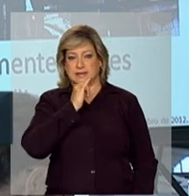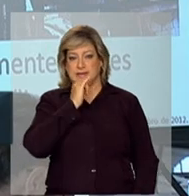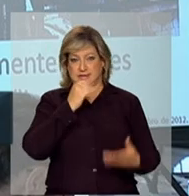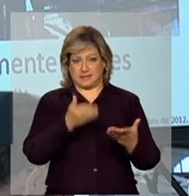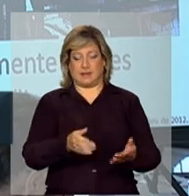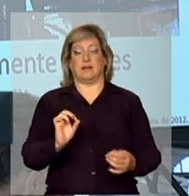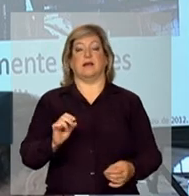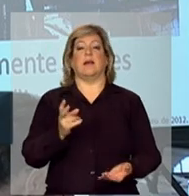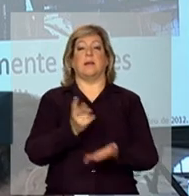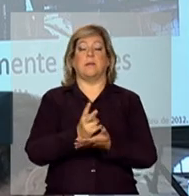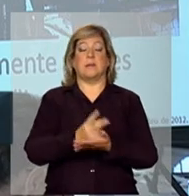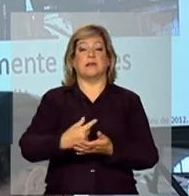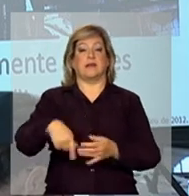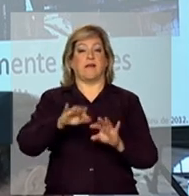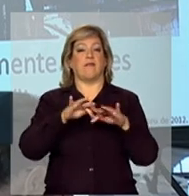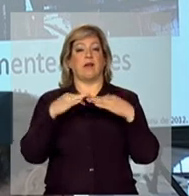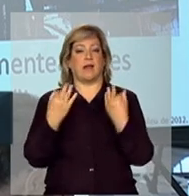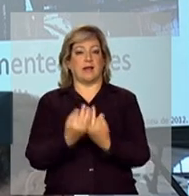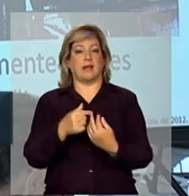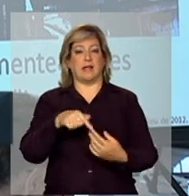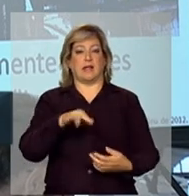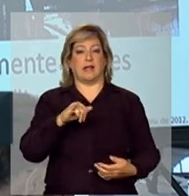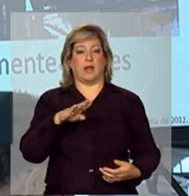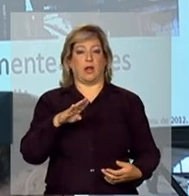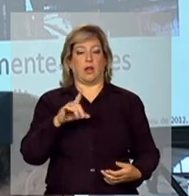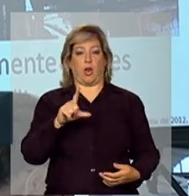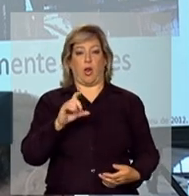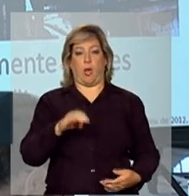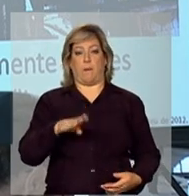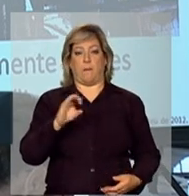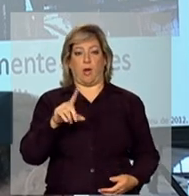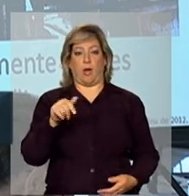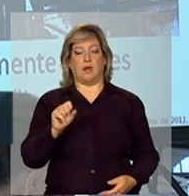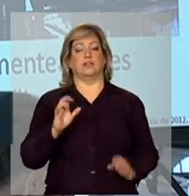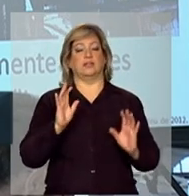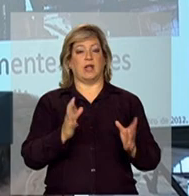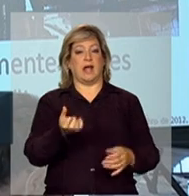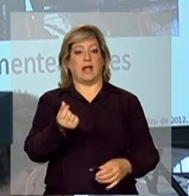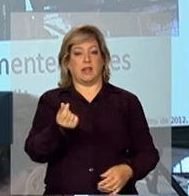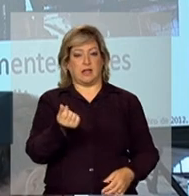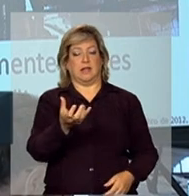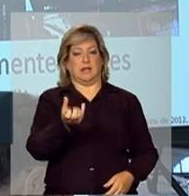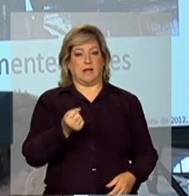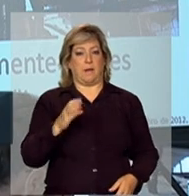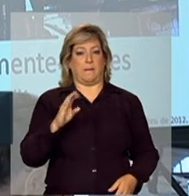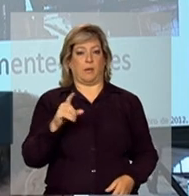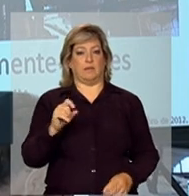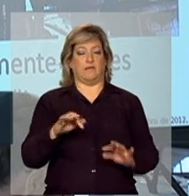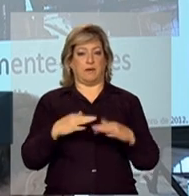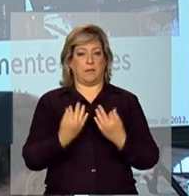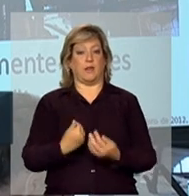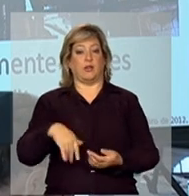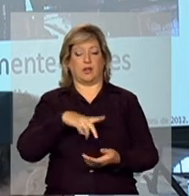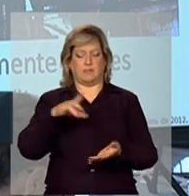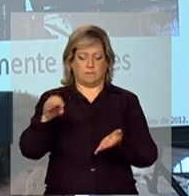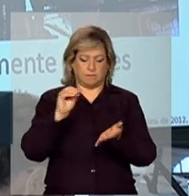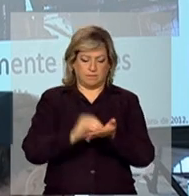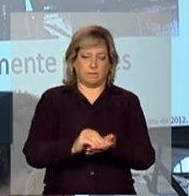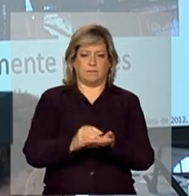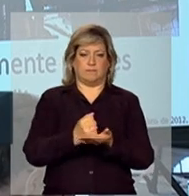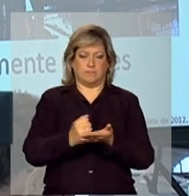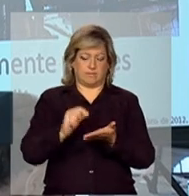mesmo as famílias quilombolas e os territórios quilombolas que já recebiam o Bolsa Família, nós estamos marcando no cadastro